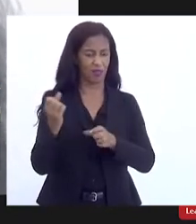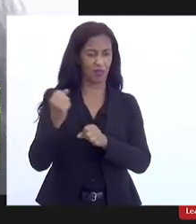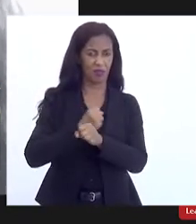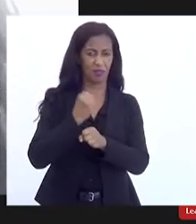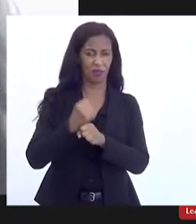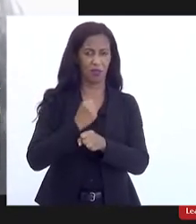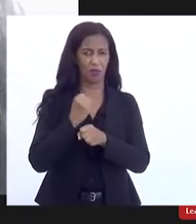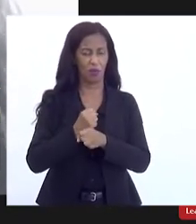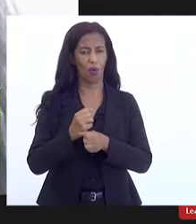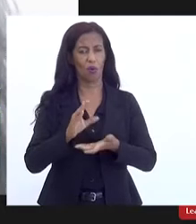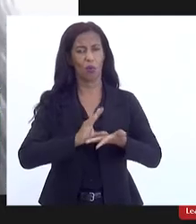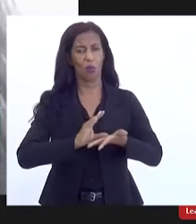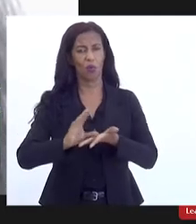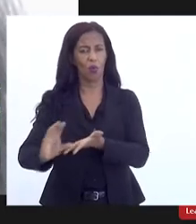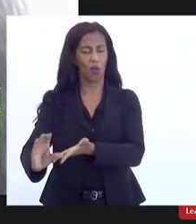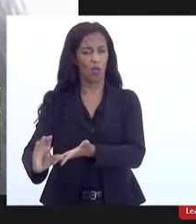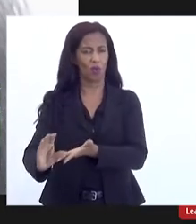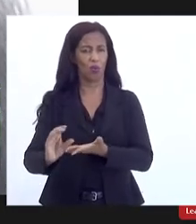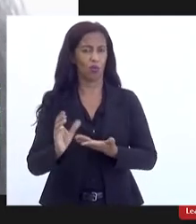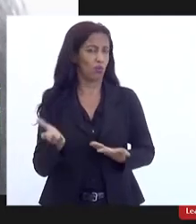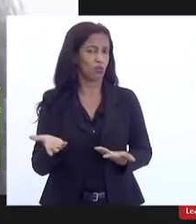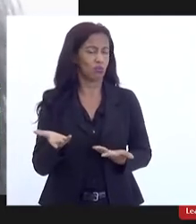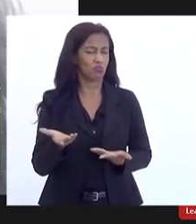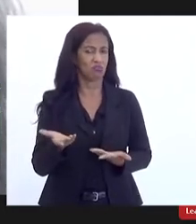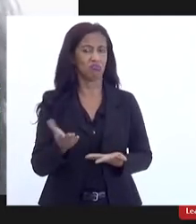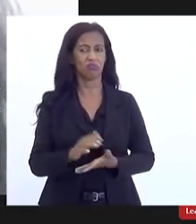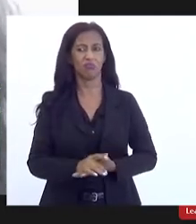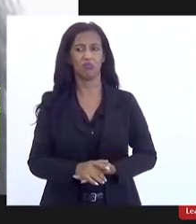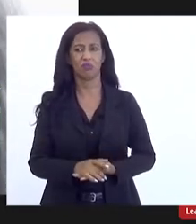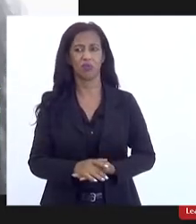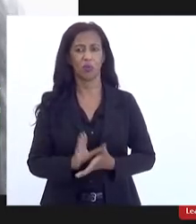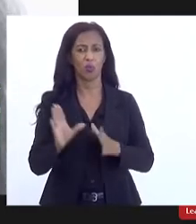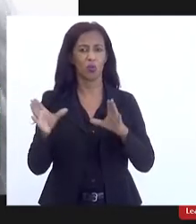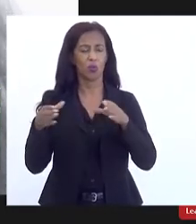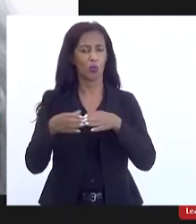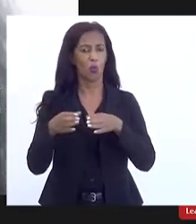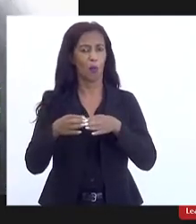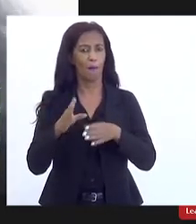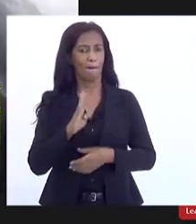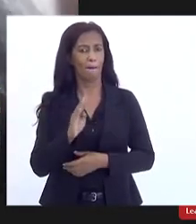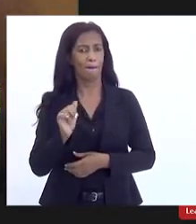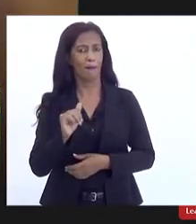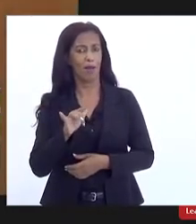com recursos do CEIVAP do Comitê de Bacias